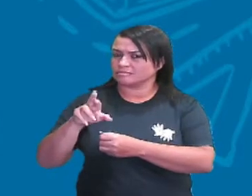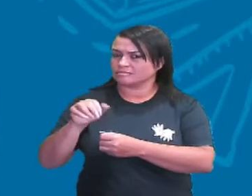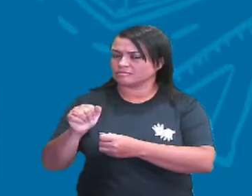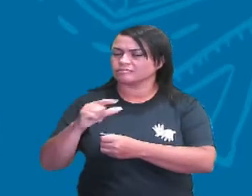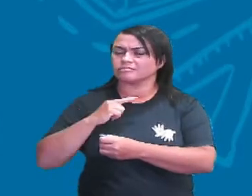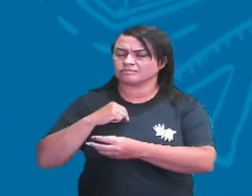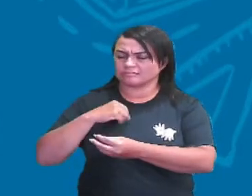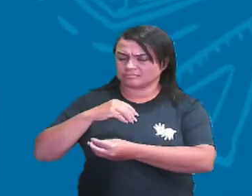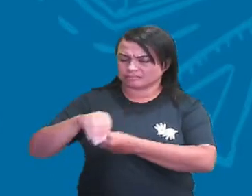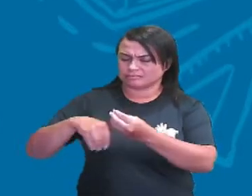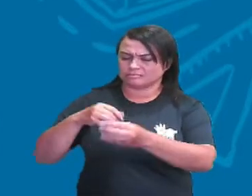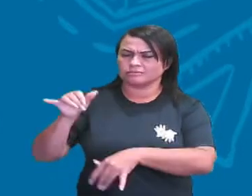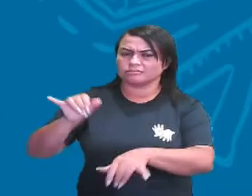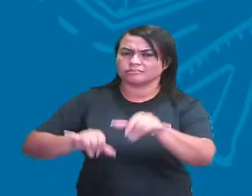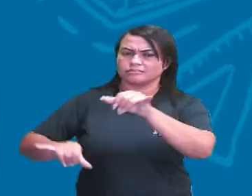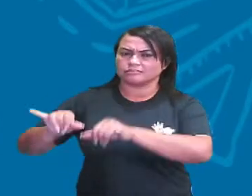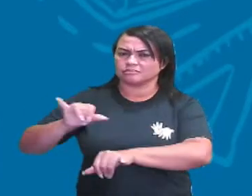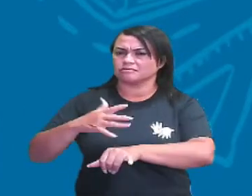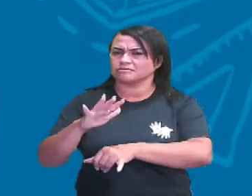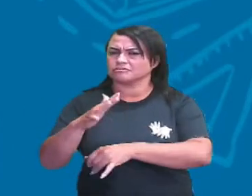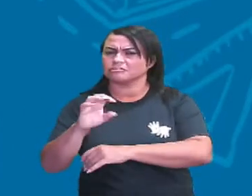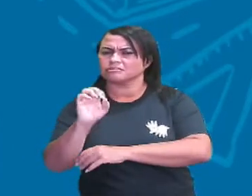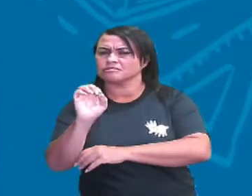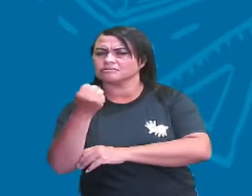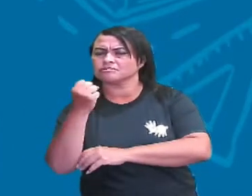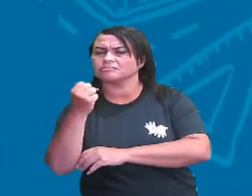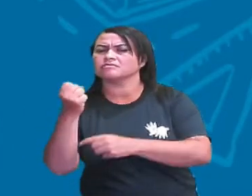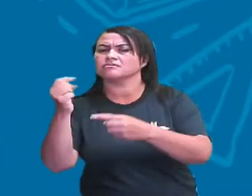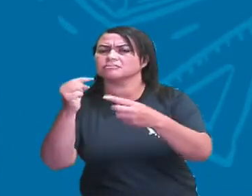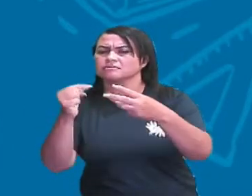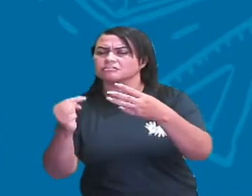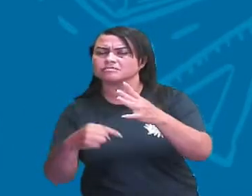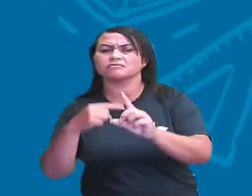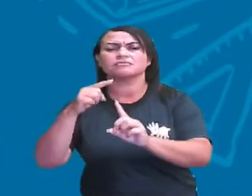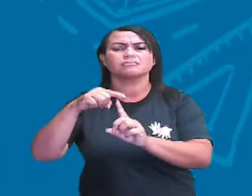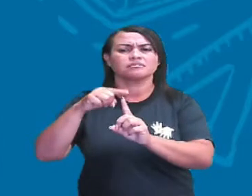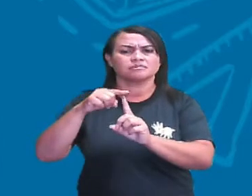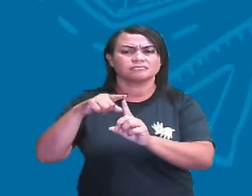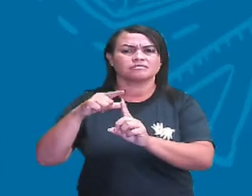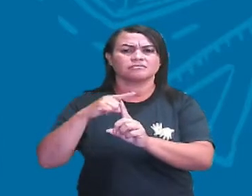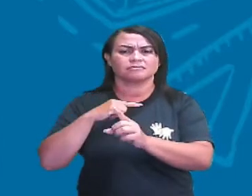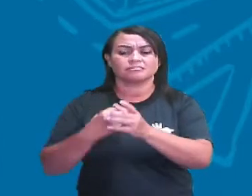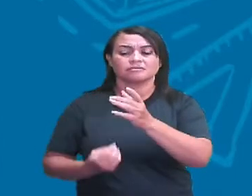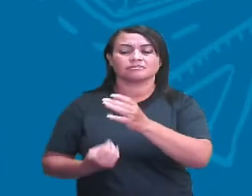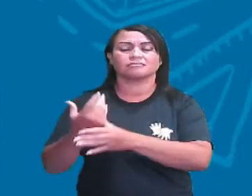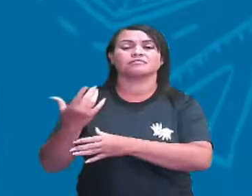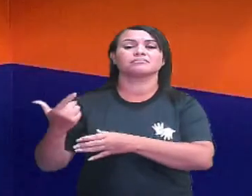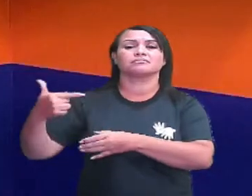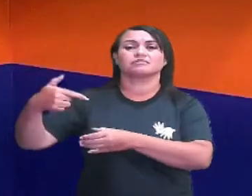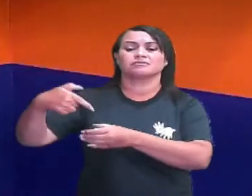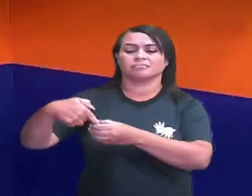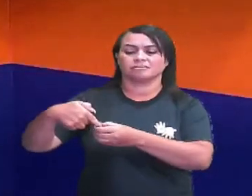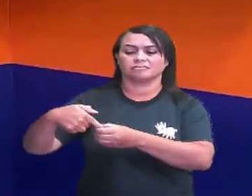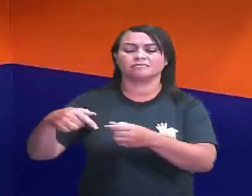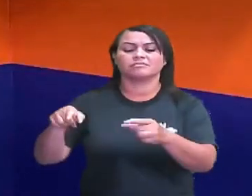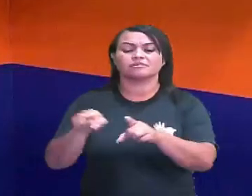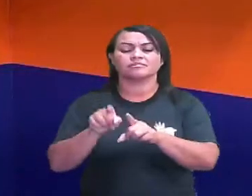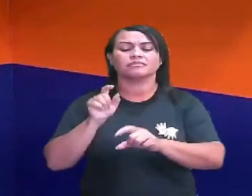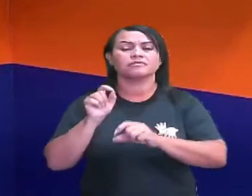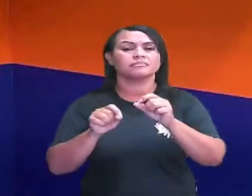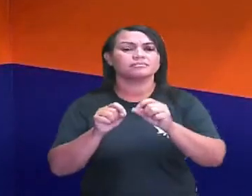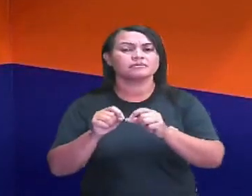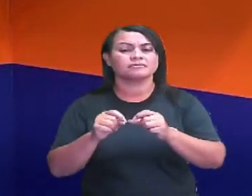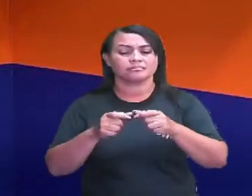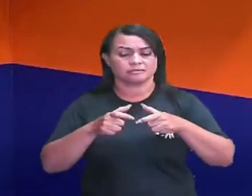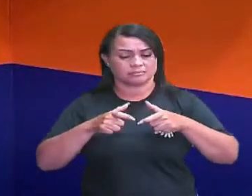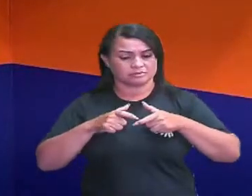cerca de oito substâncias diferentes, que compõem o combustível gasolina. Assim como também a medalha